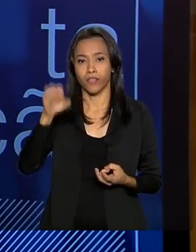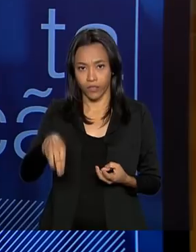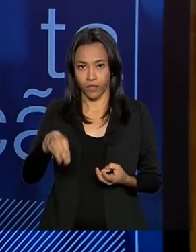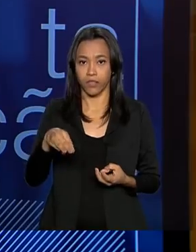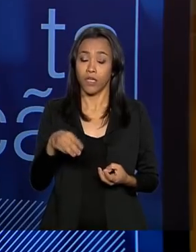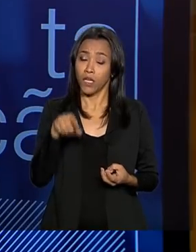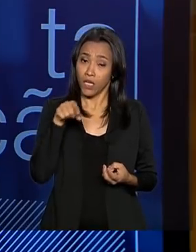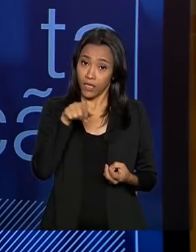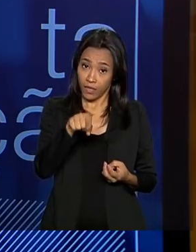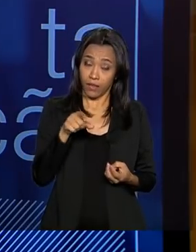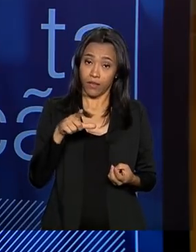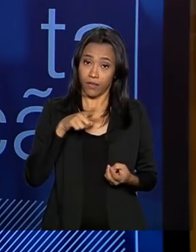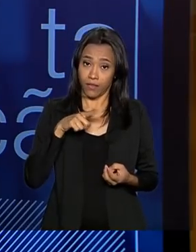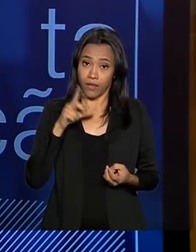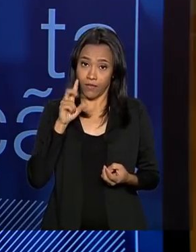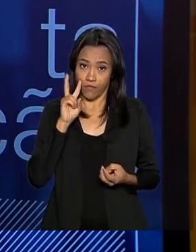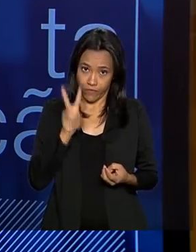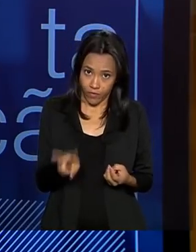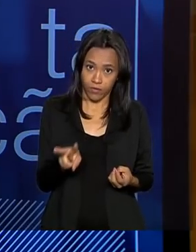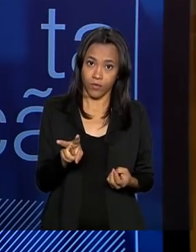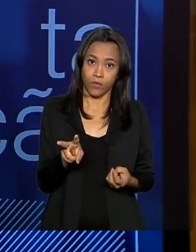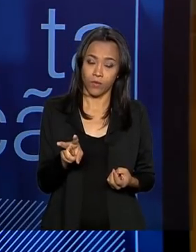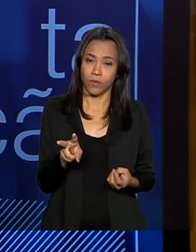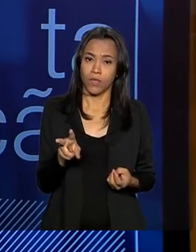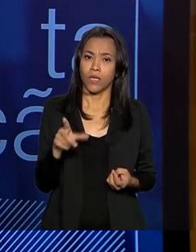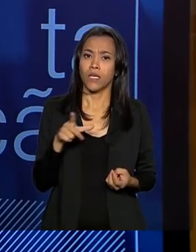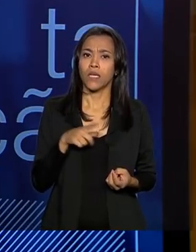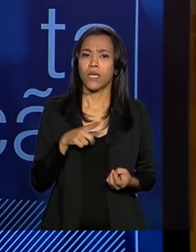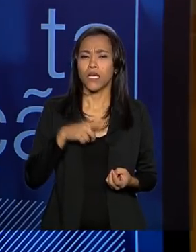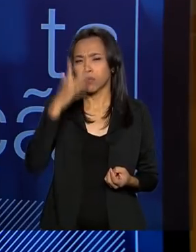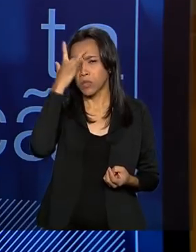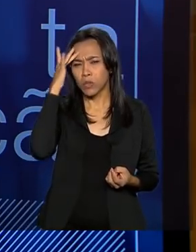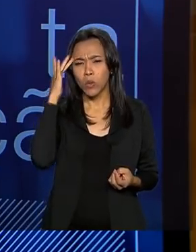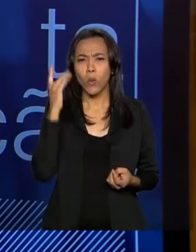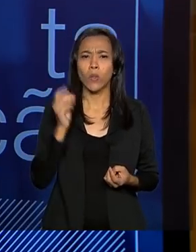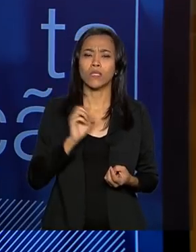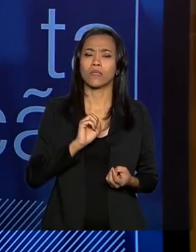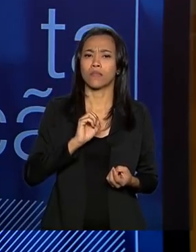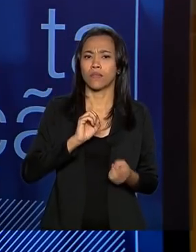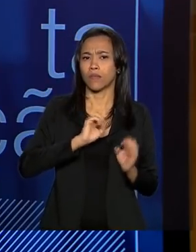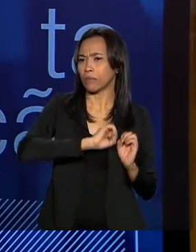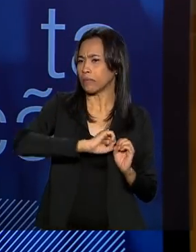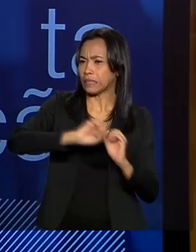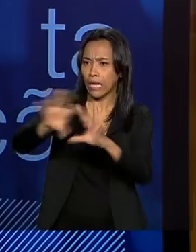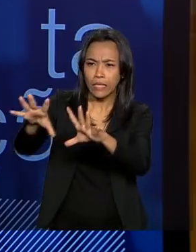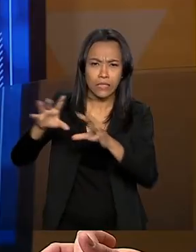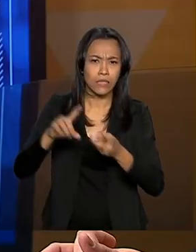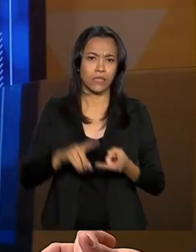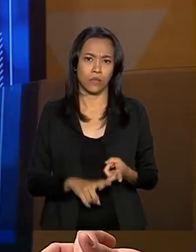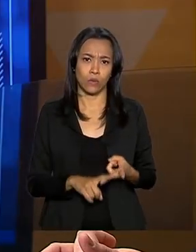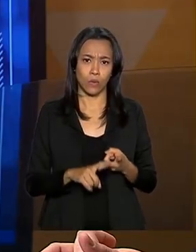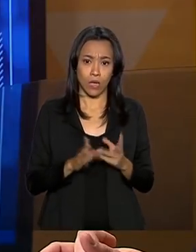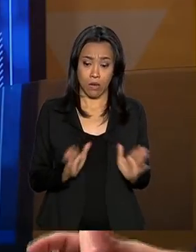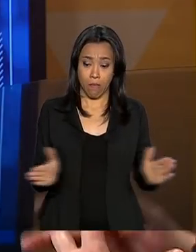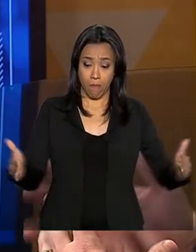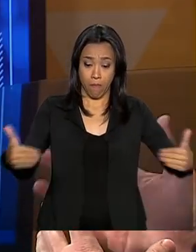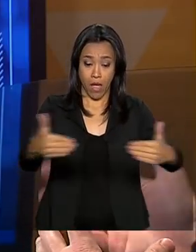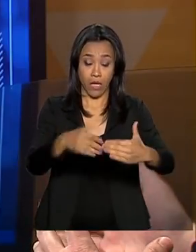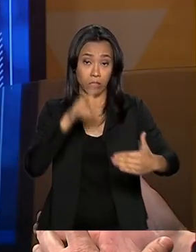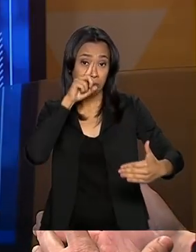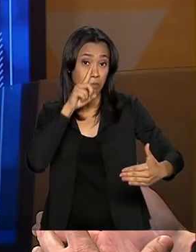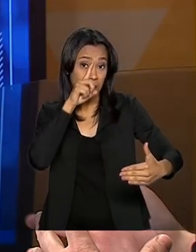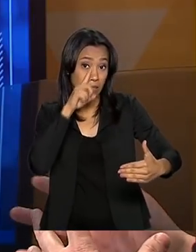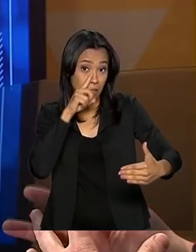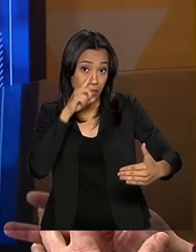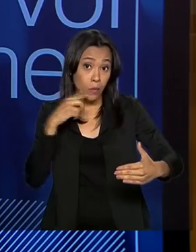em muitas oportunidades, está havendo saída da população, aletas de algumas barragens que estão em risco. Então, aí já é uma